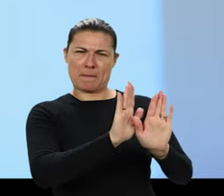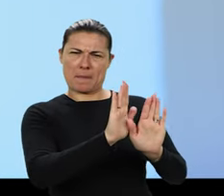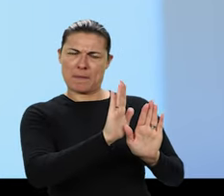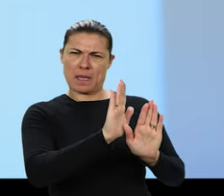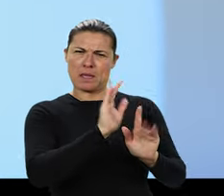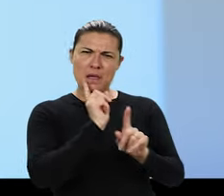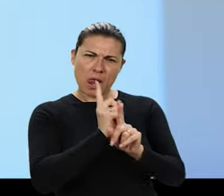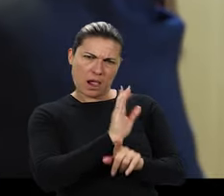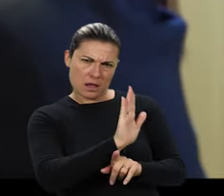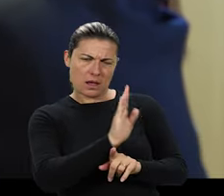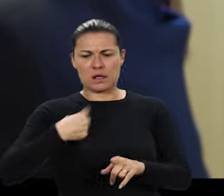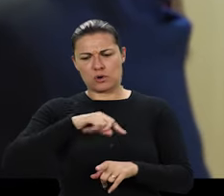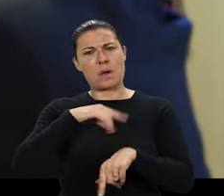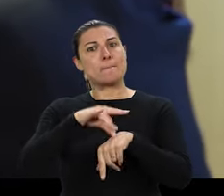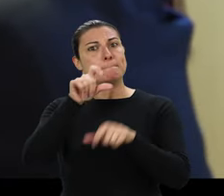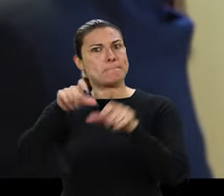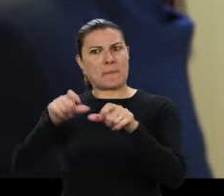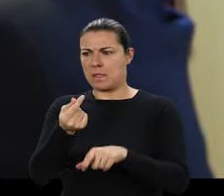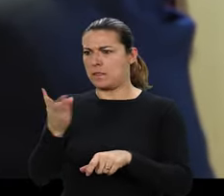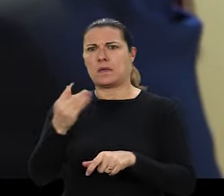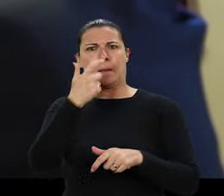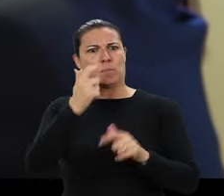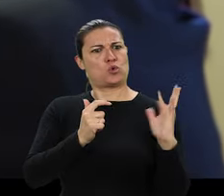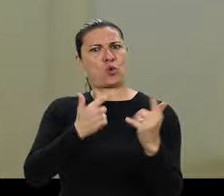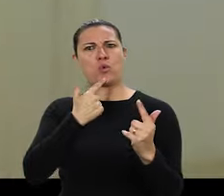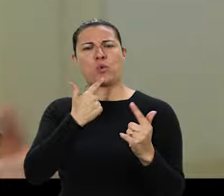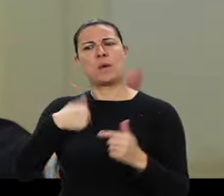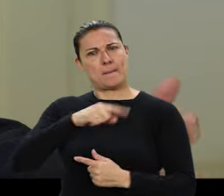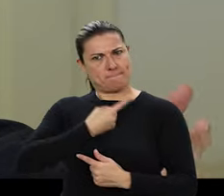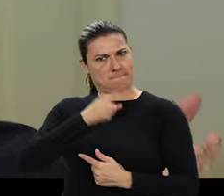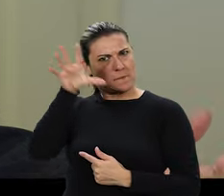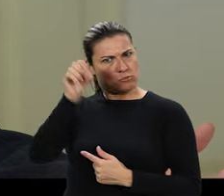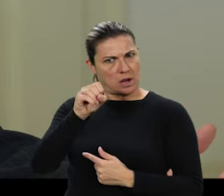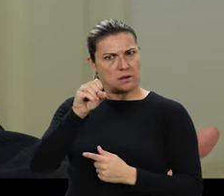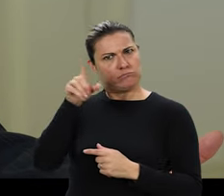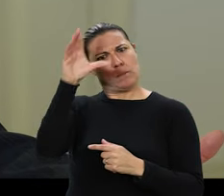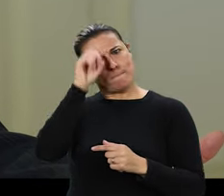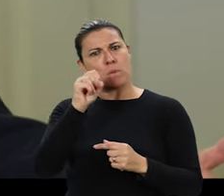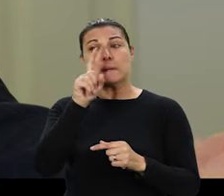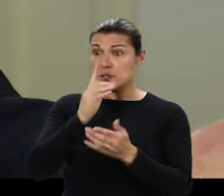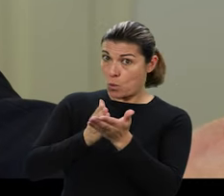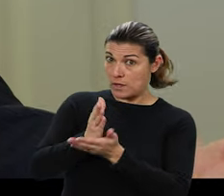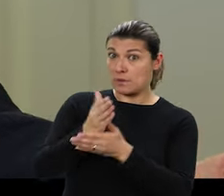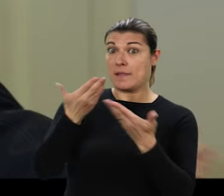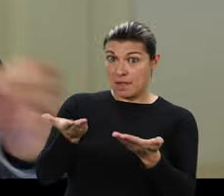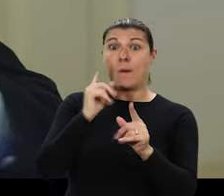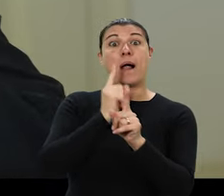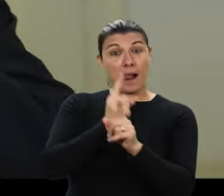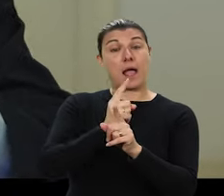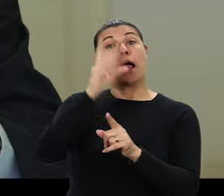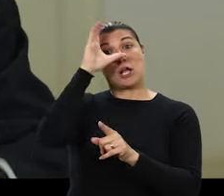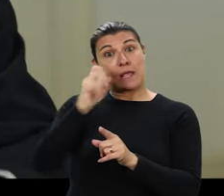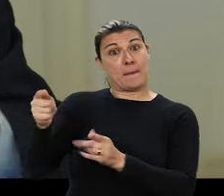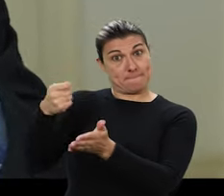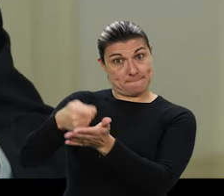Mas esperem lá. Nós também não temos médicos para essa gente toda. E não os temos ido sacar ao público? É continuar. E com